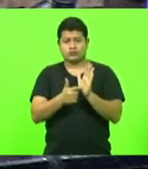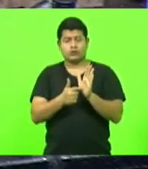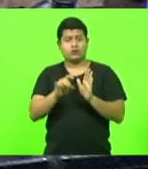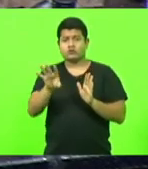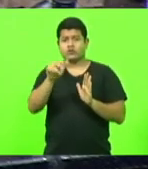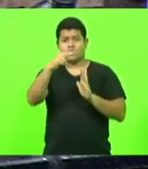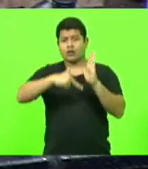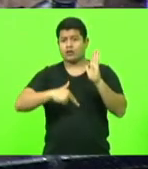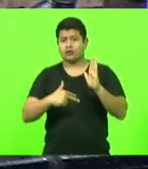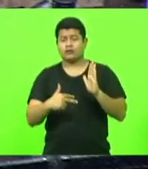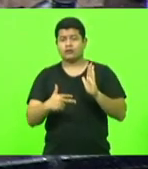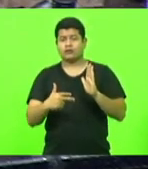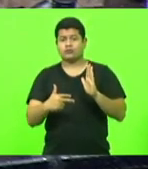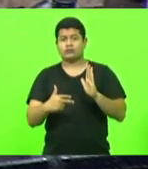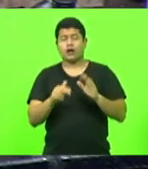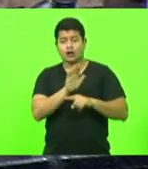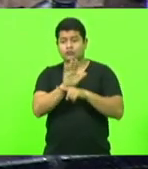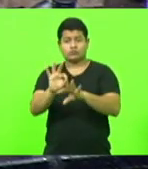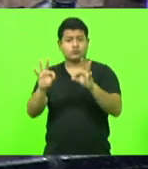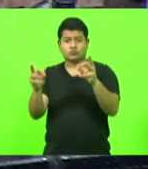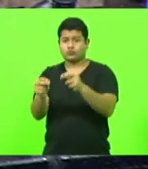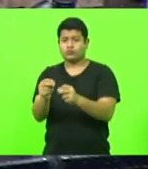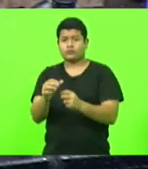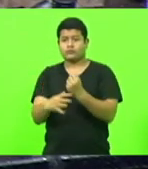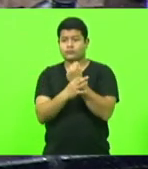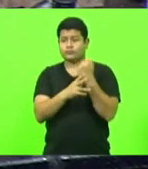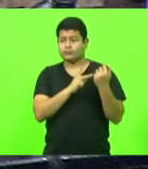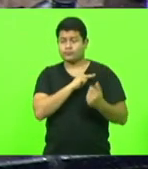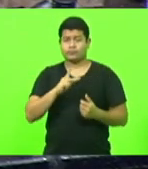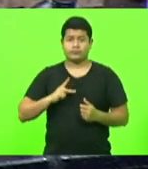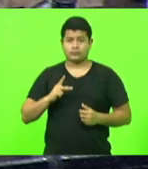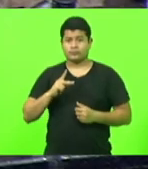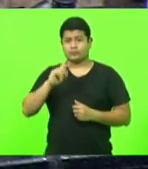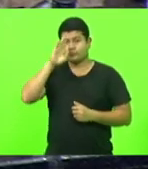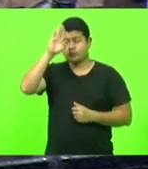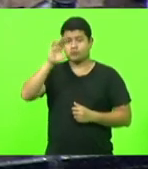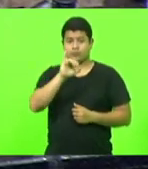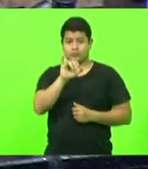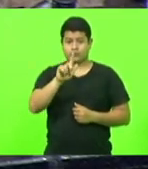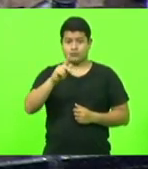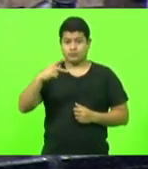Contempla toda a segurança pública, inclusive a UIGP.